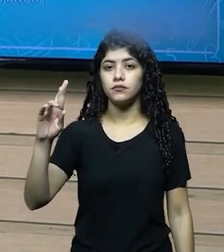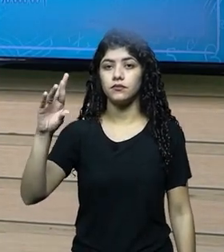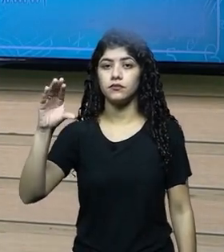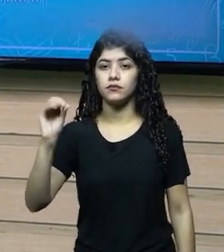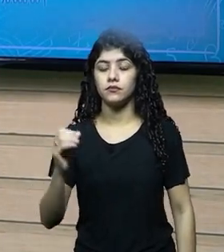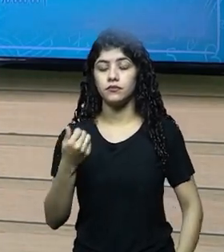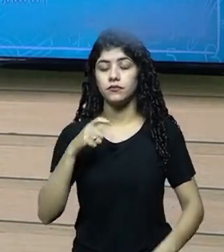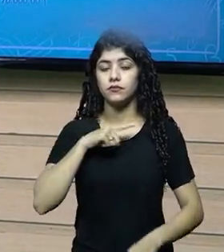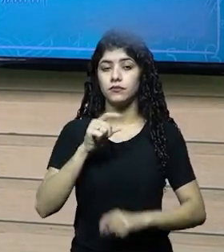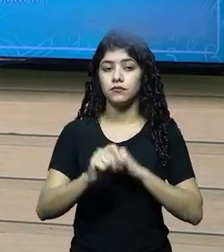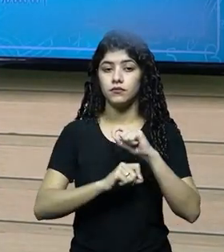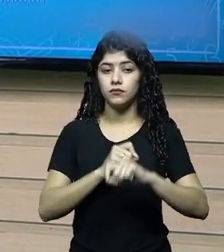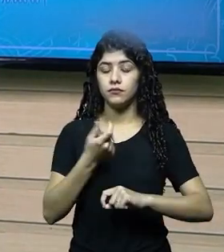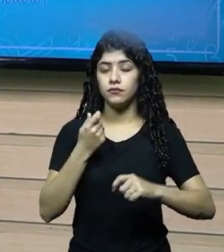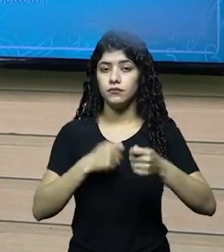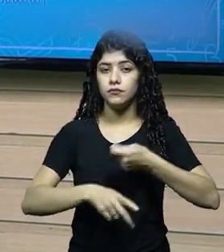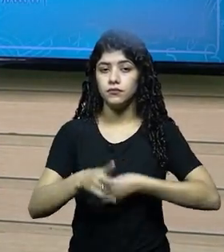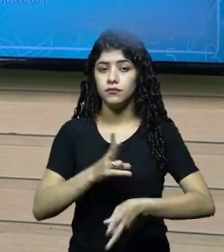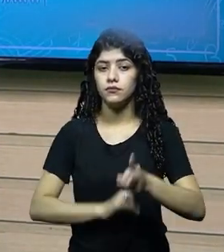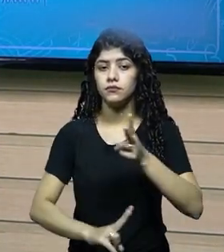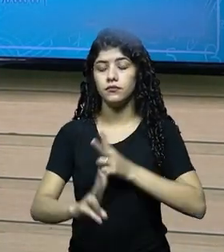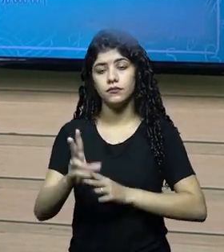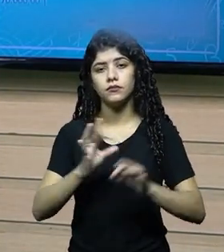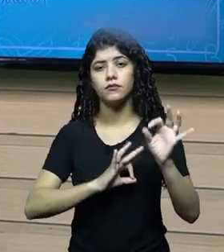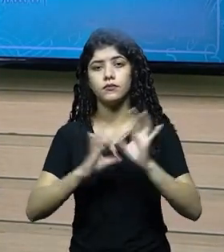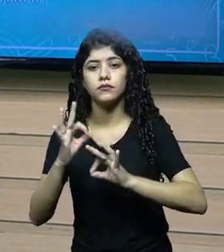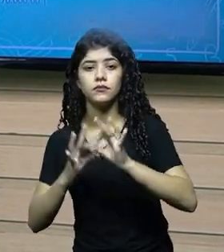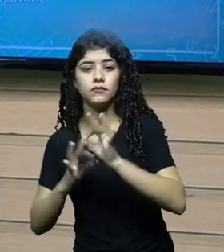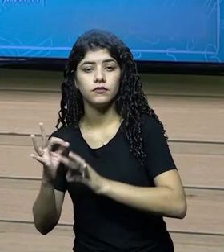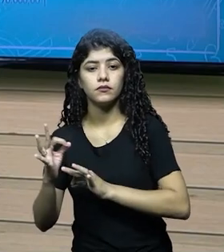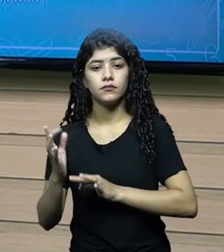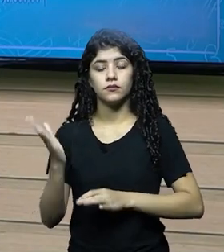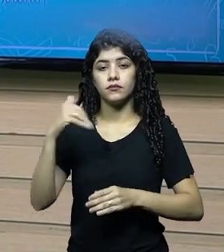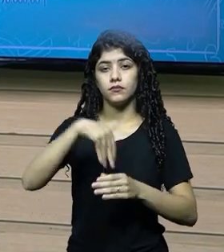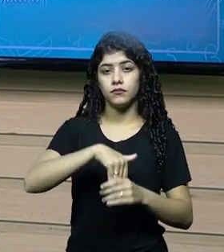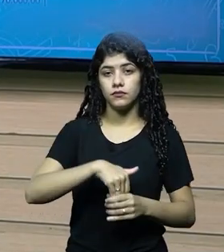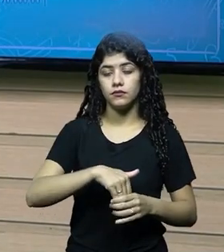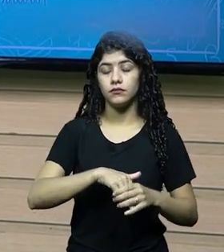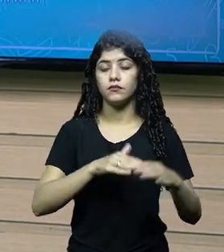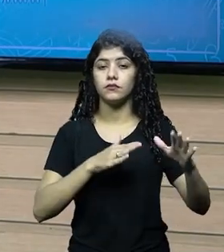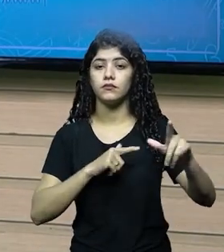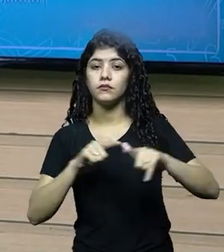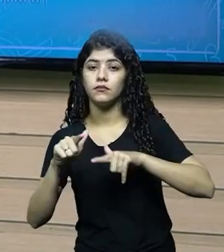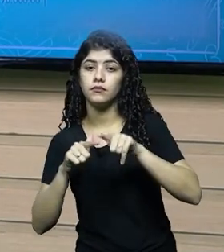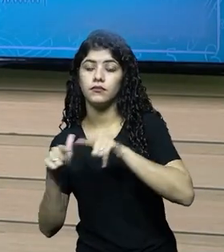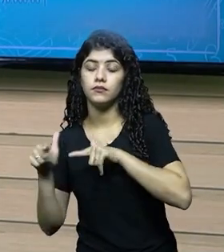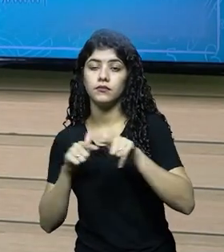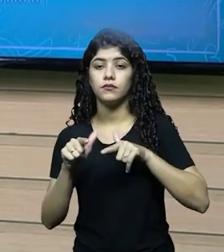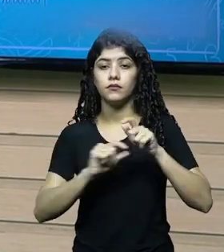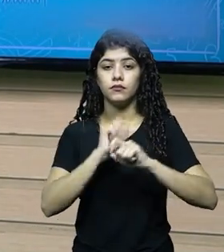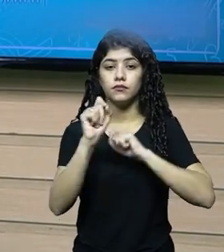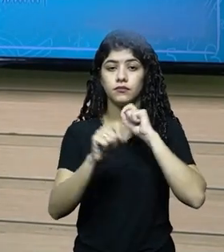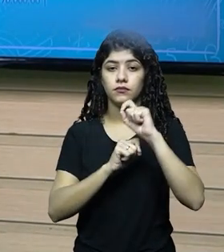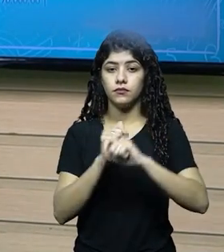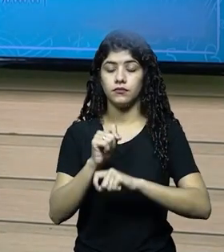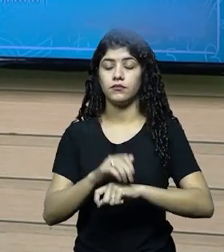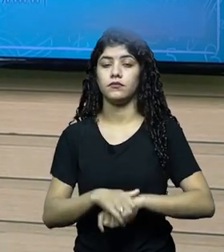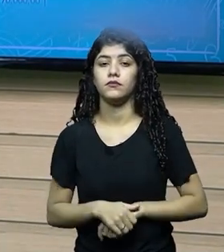apurar o resultado. Então, a gente tem que sempre o quê? Cumprir aquilo que foi planejado dentro do processo de